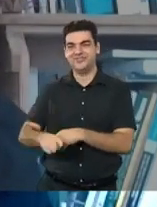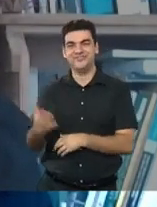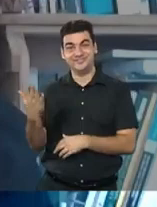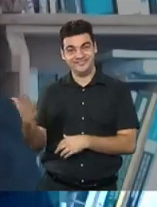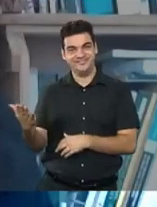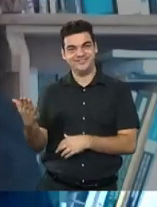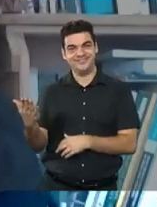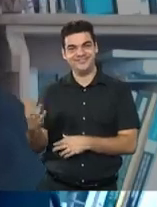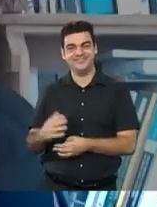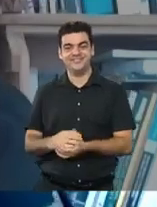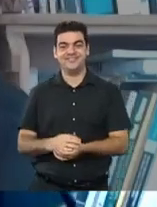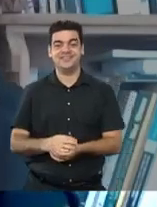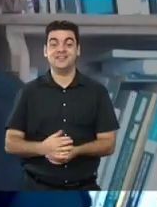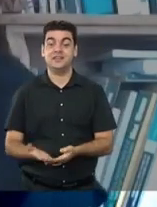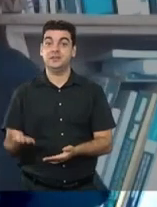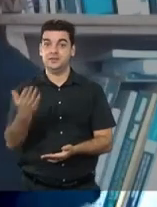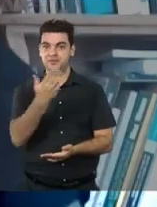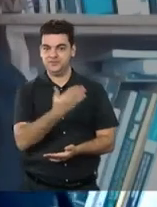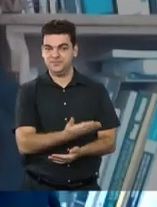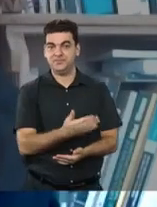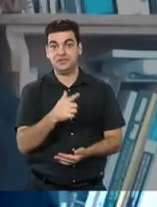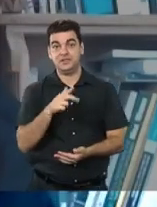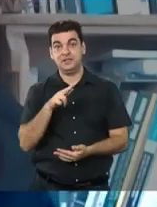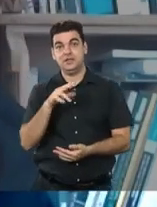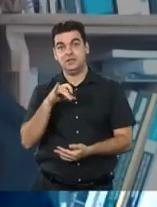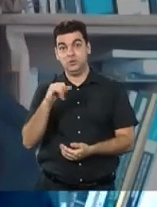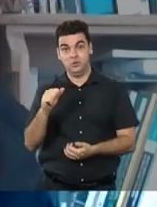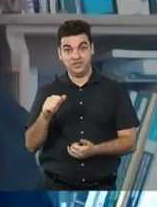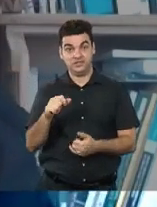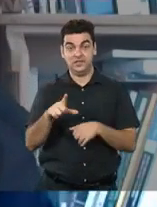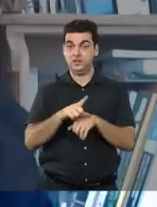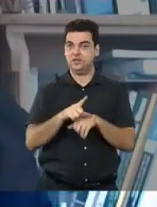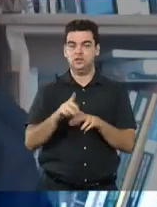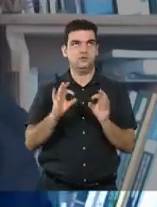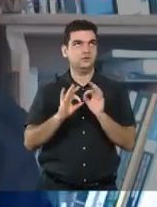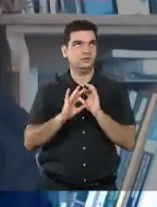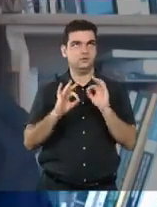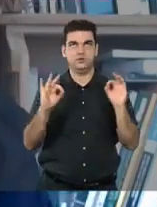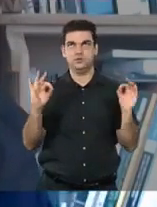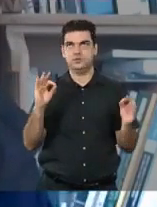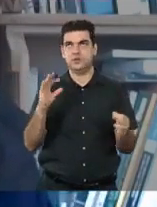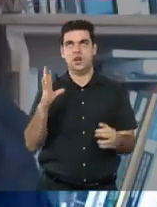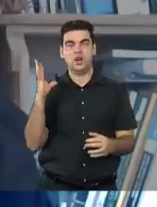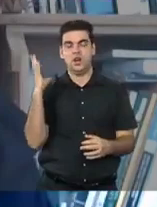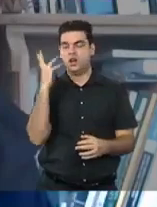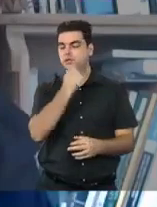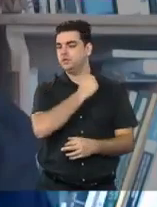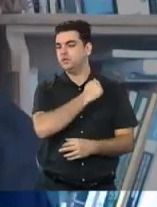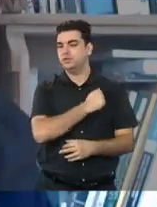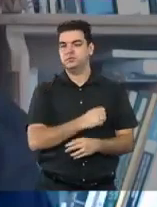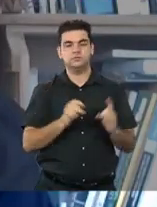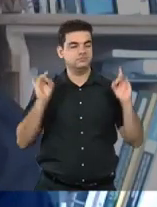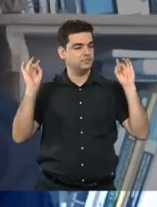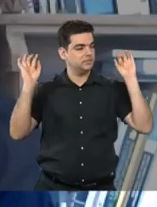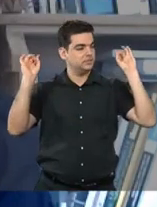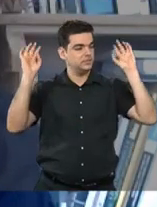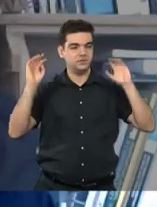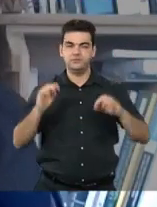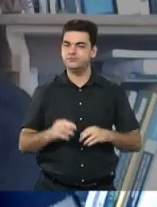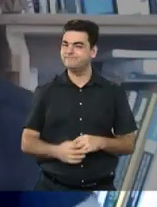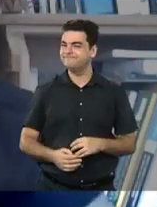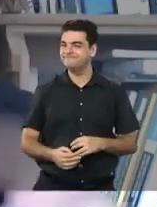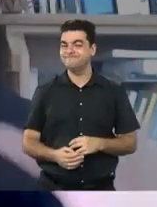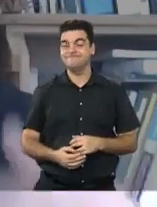conversando com a companheira. E a Luísa, a sua história, ela encanta, é uma história que